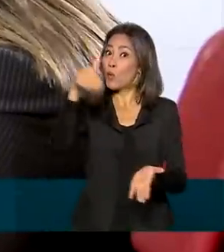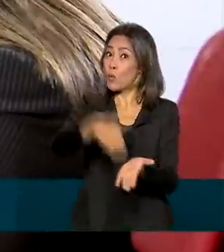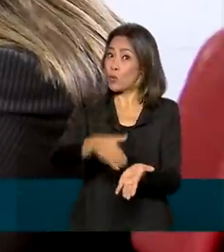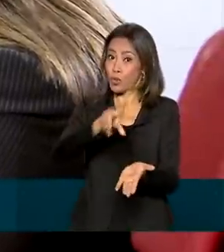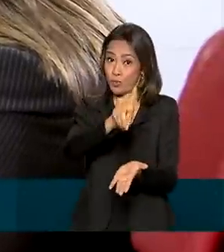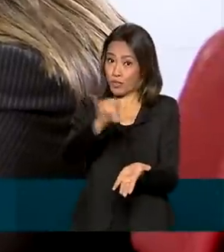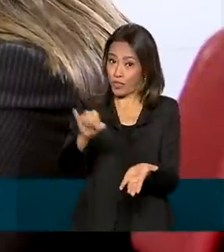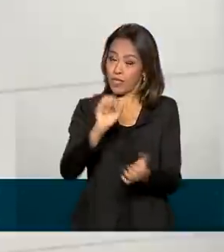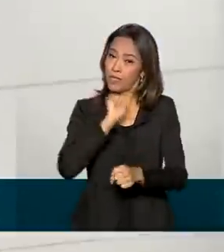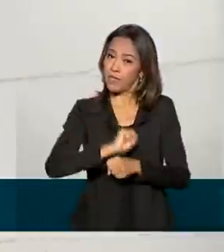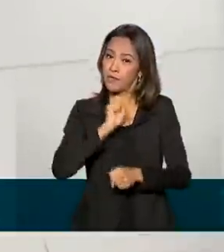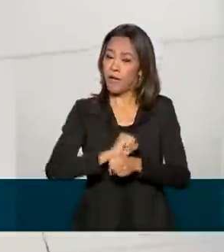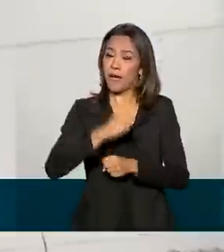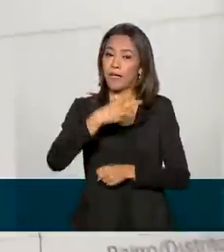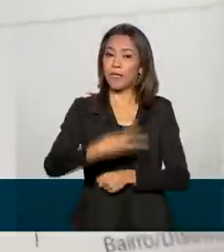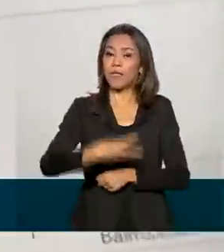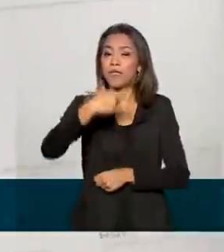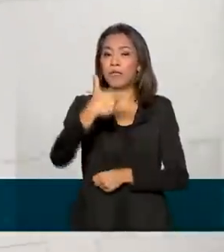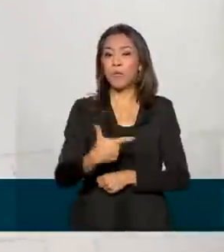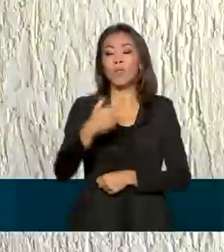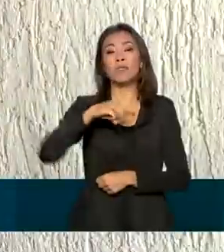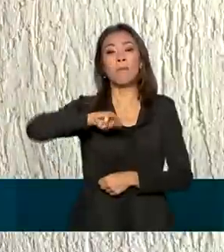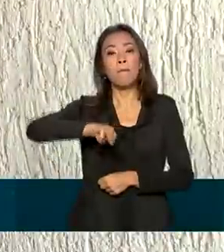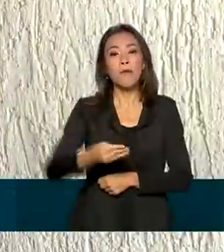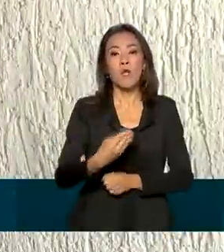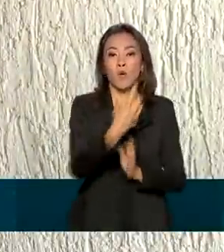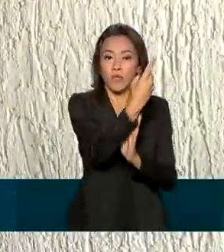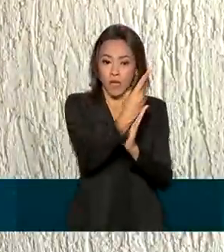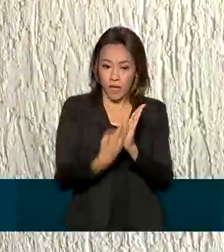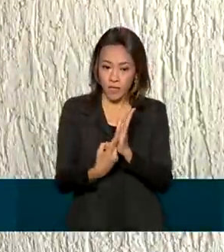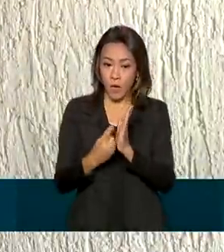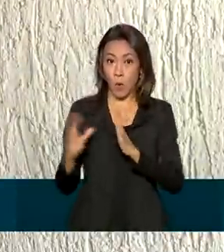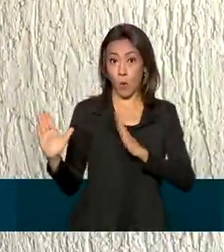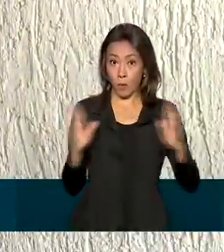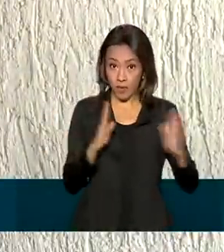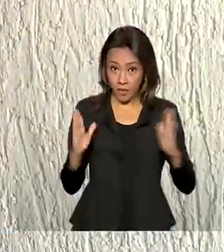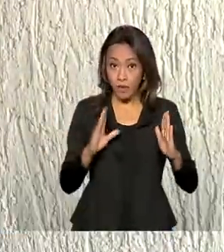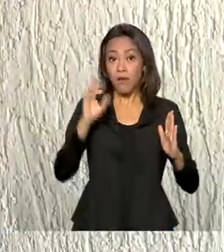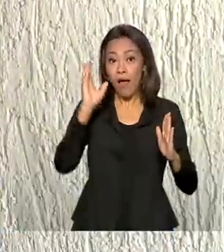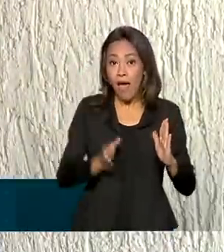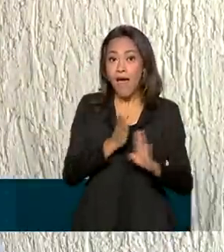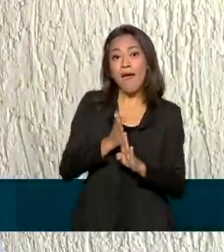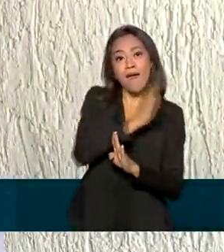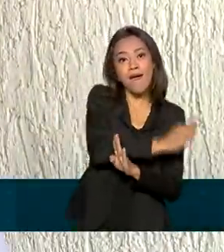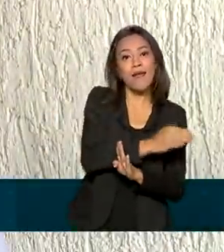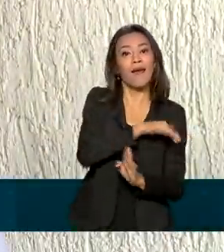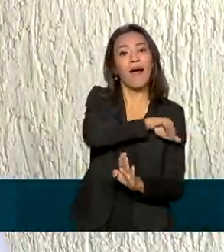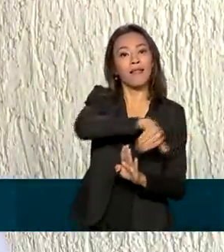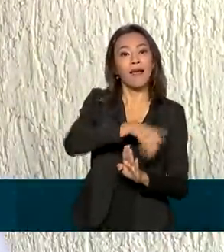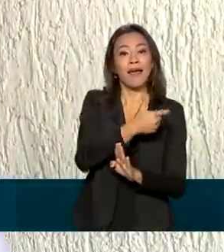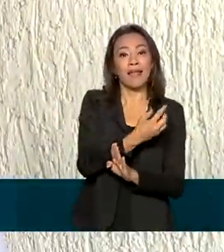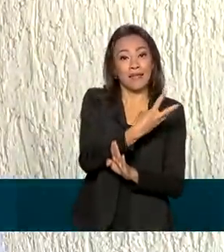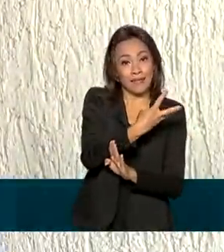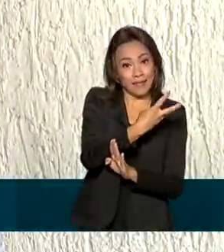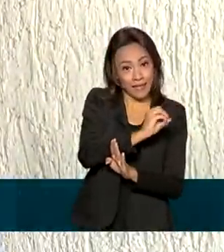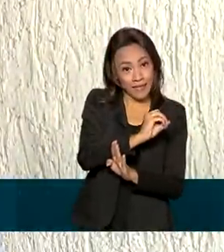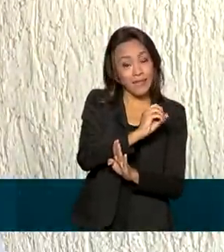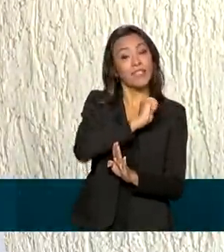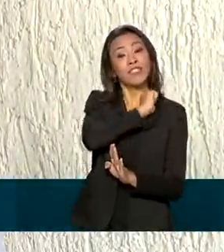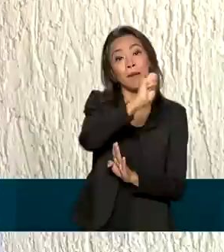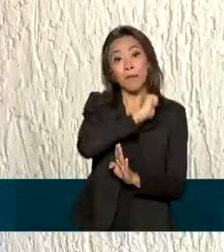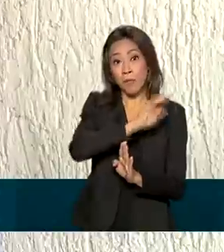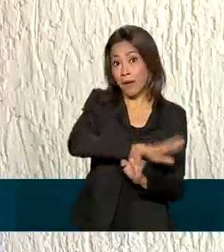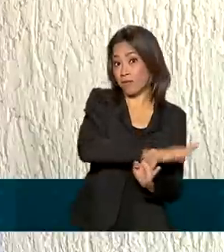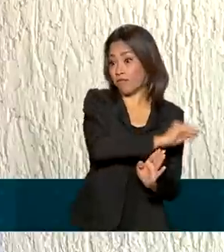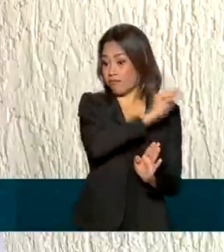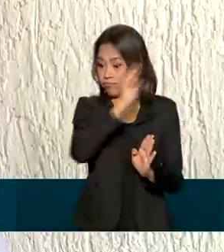são esperadas 32 milhões de declarações. O prazo original era até 30 de abril, mas foi adiado devido à pandemia.